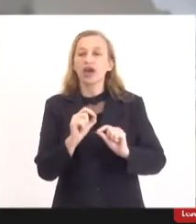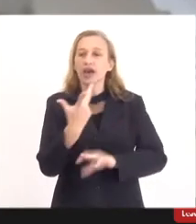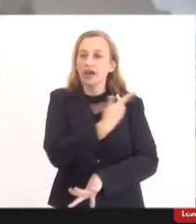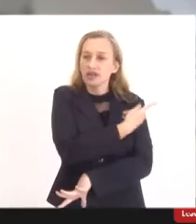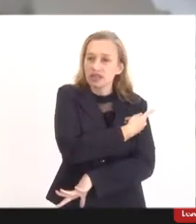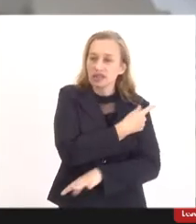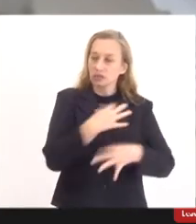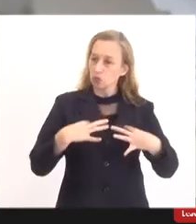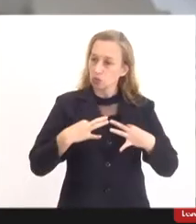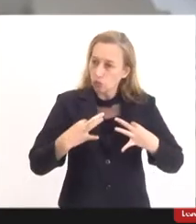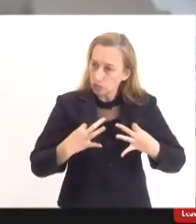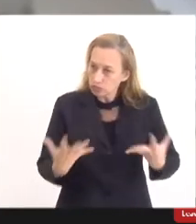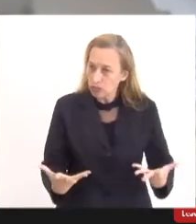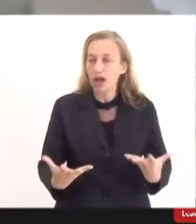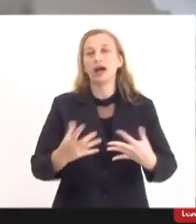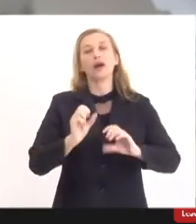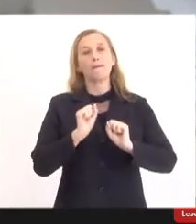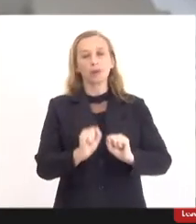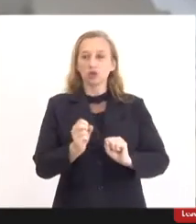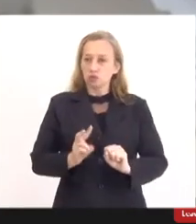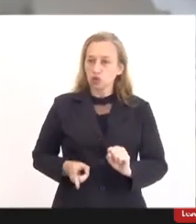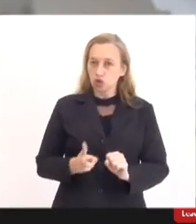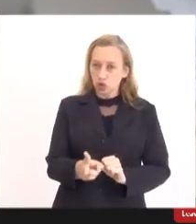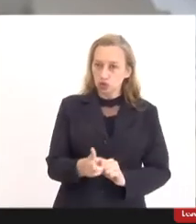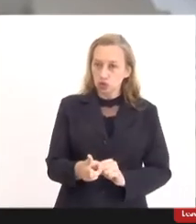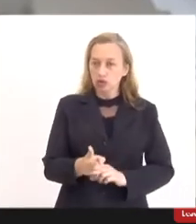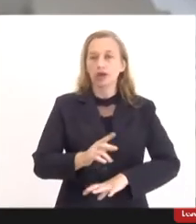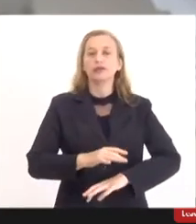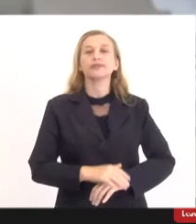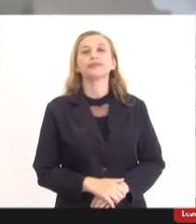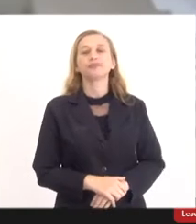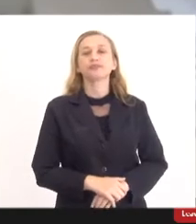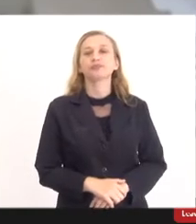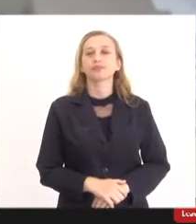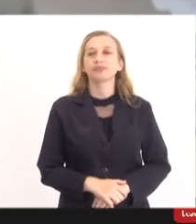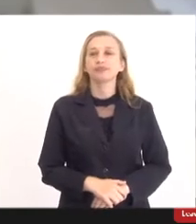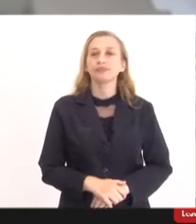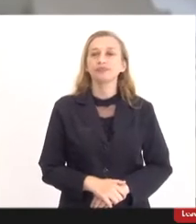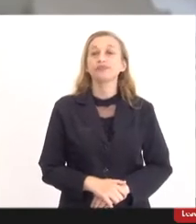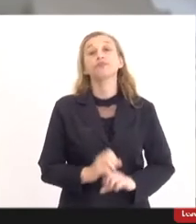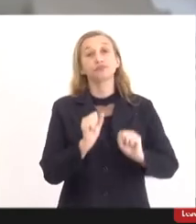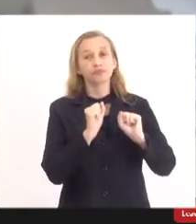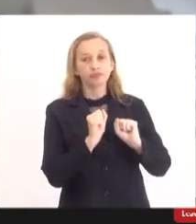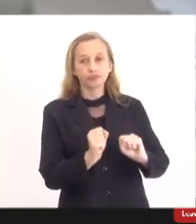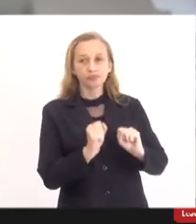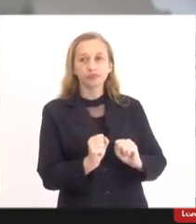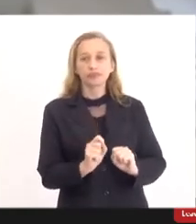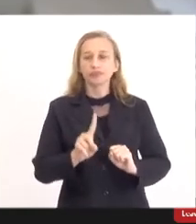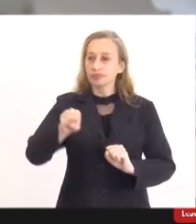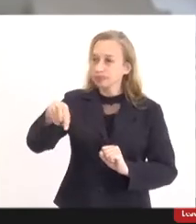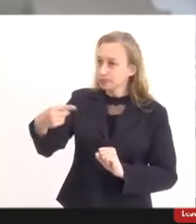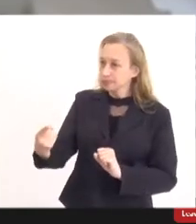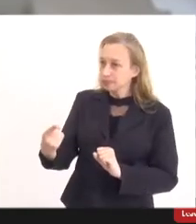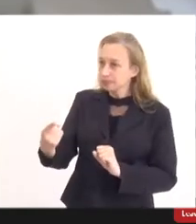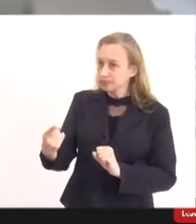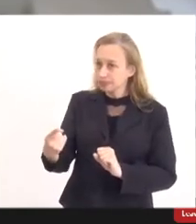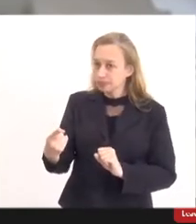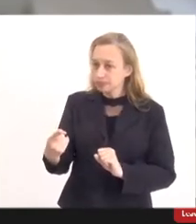forma que podemos prosseguir com a vacinação de forma voluntária pode haver o uso de medidas de